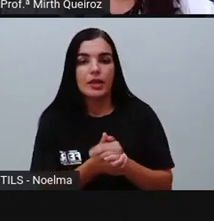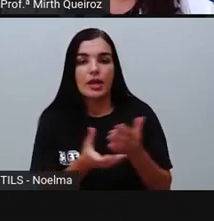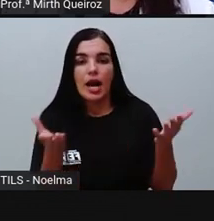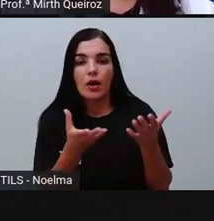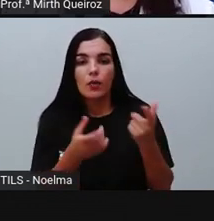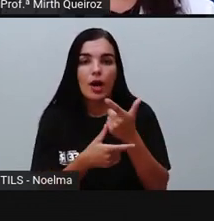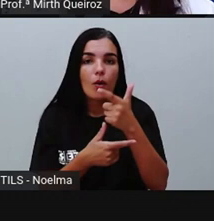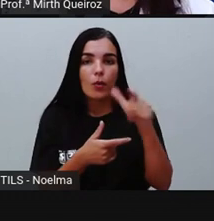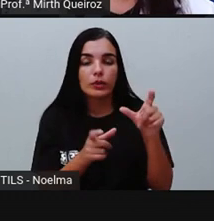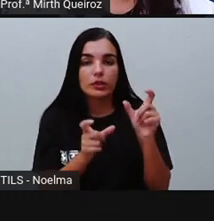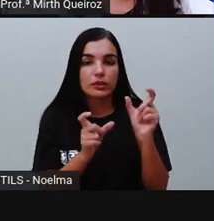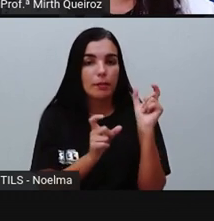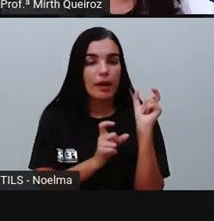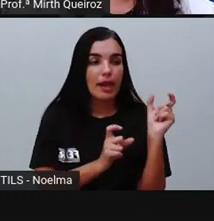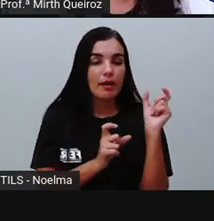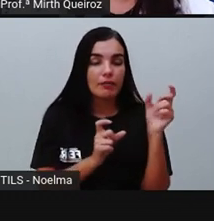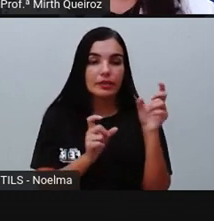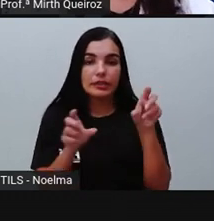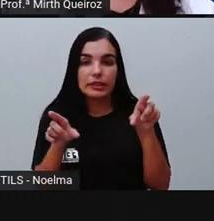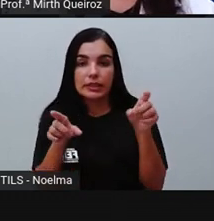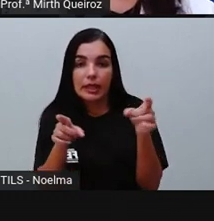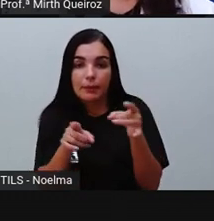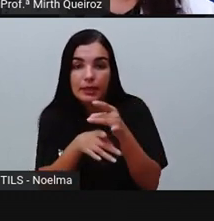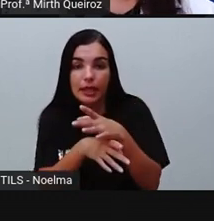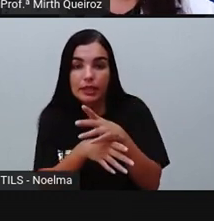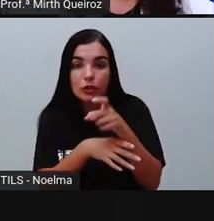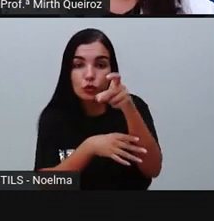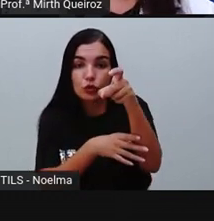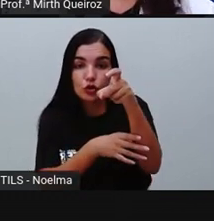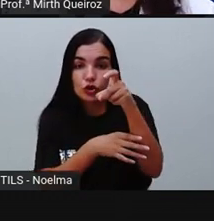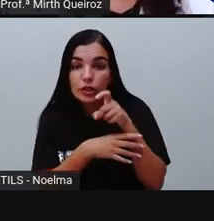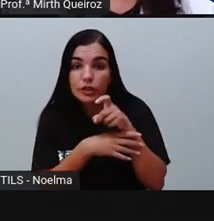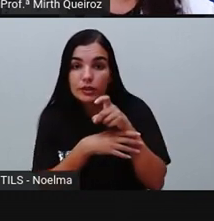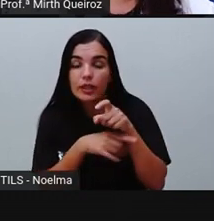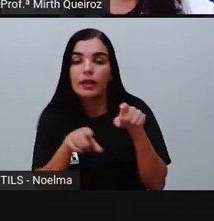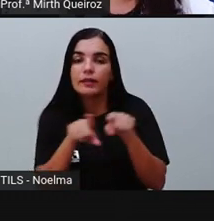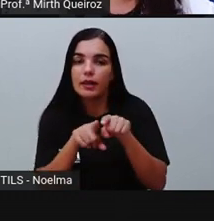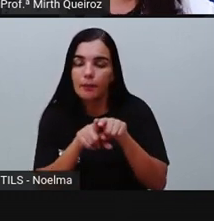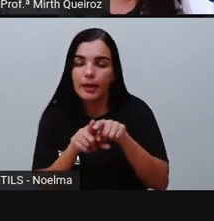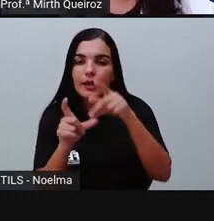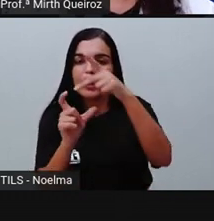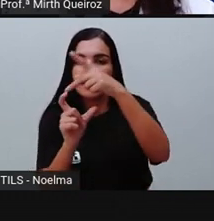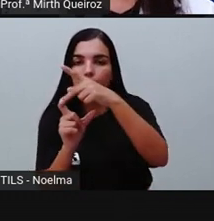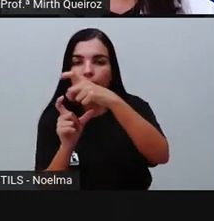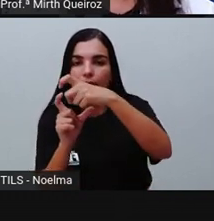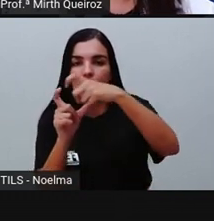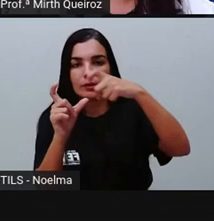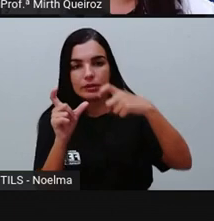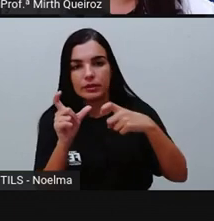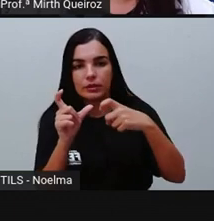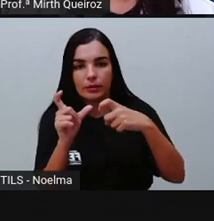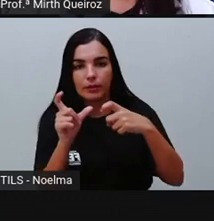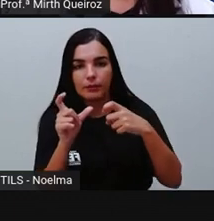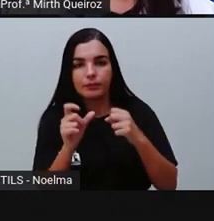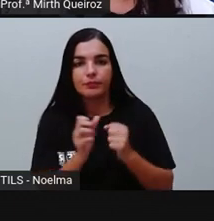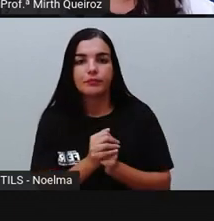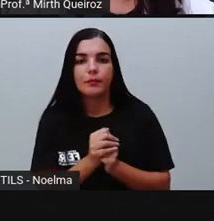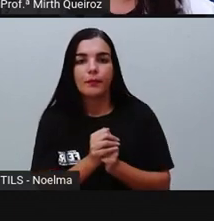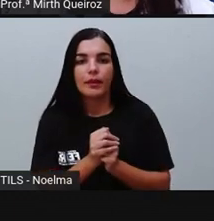Tórax, látex, táxi, táxis, júri,